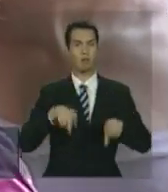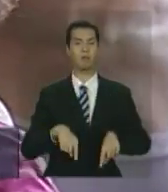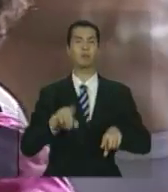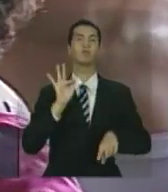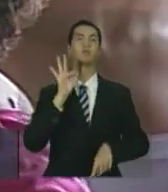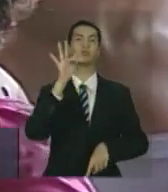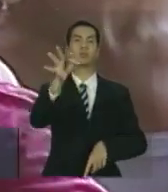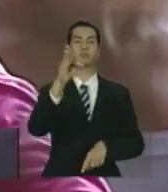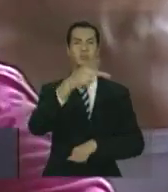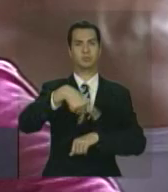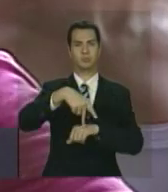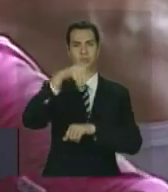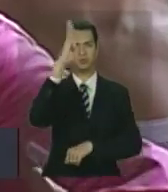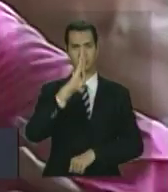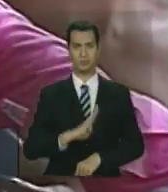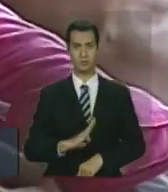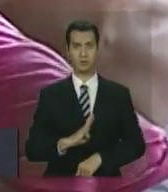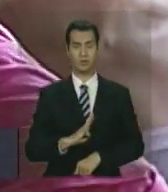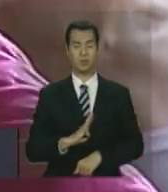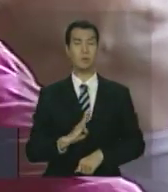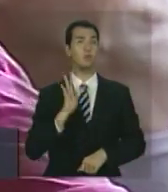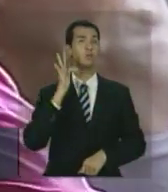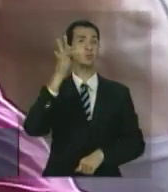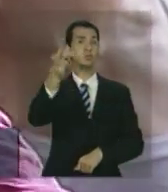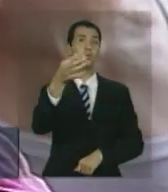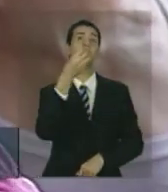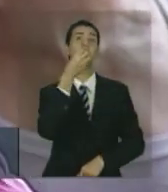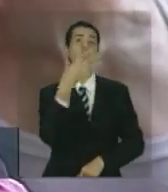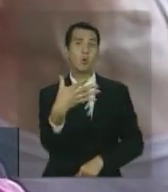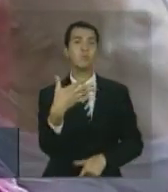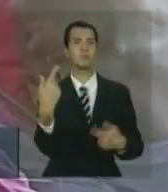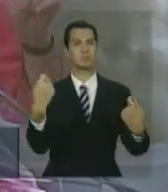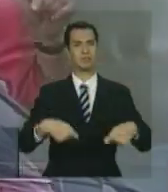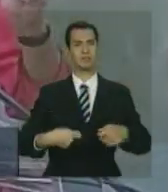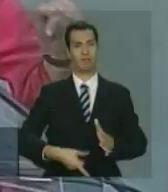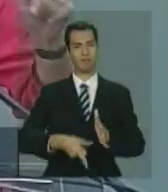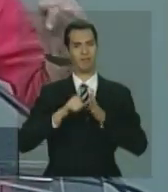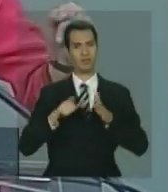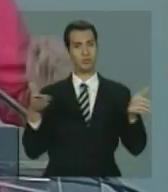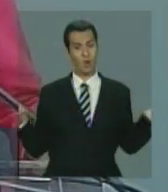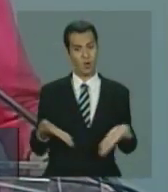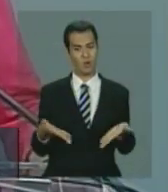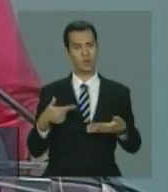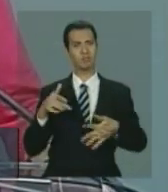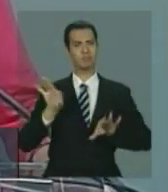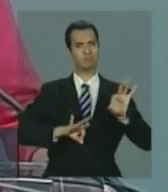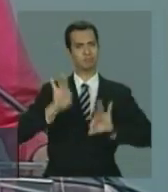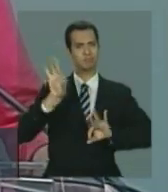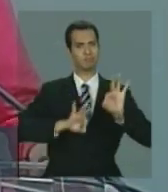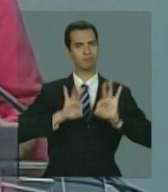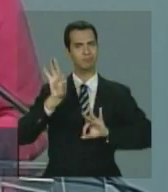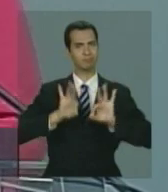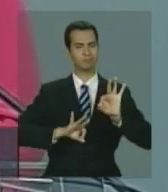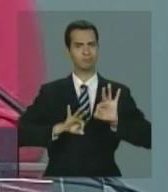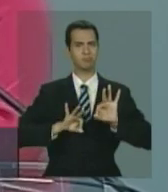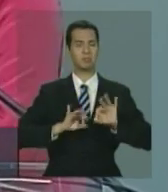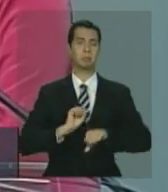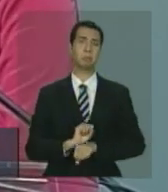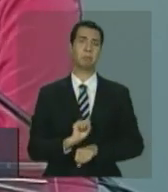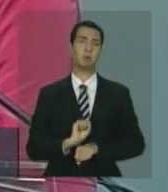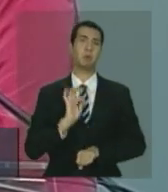constrói no presente. A gente não espera o futuro chegar para começar a construir.